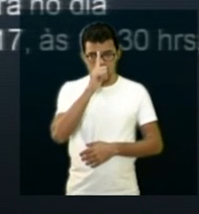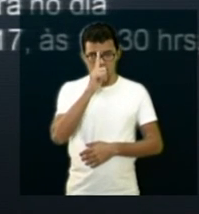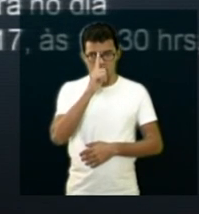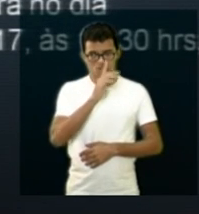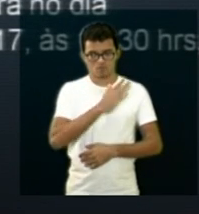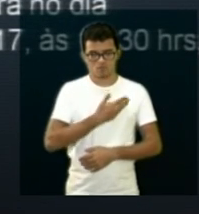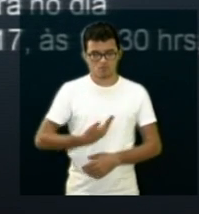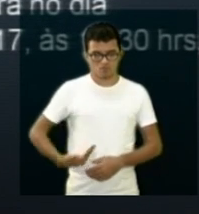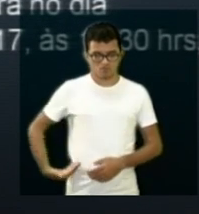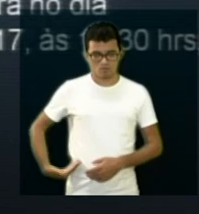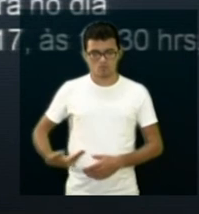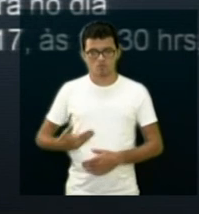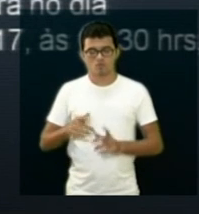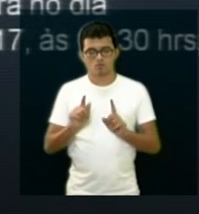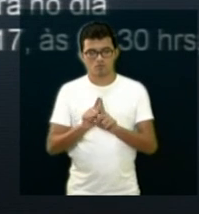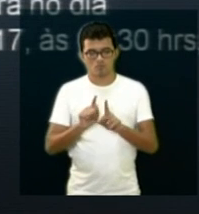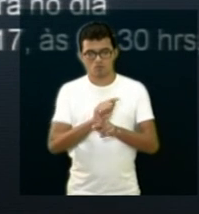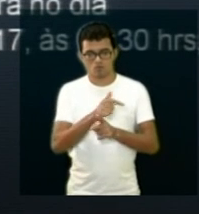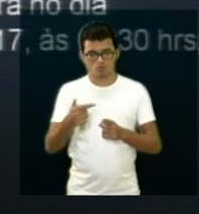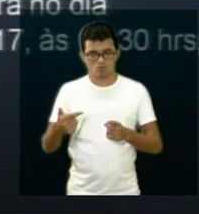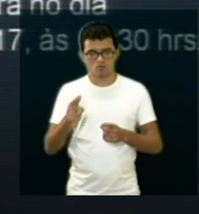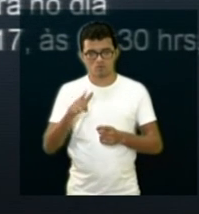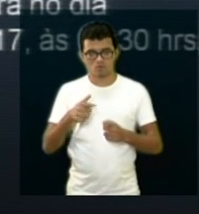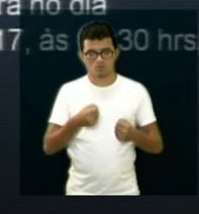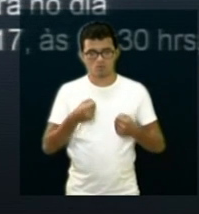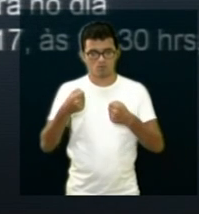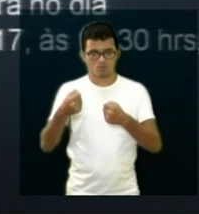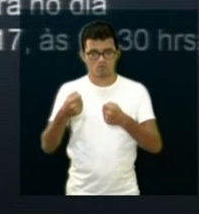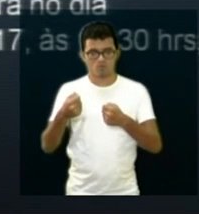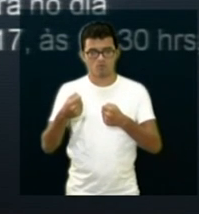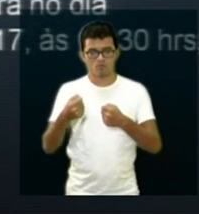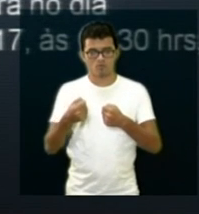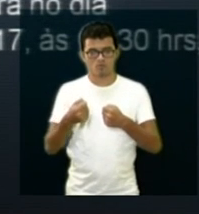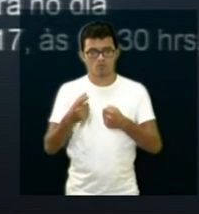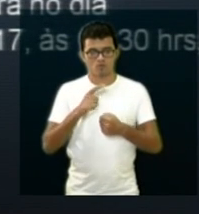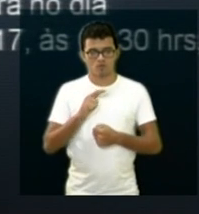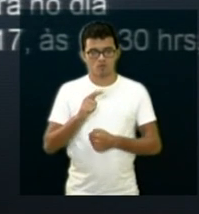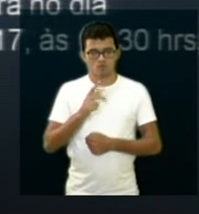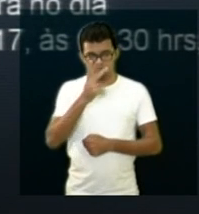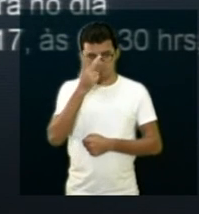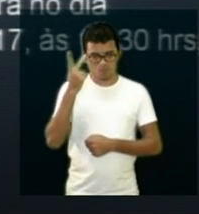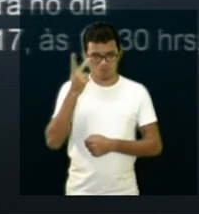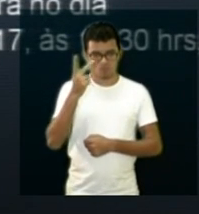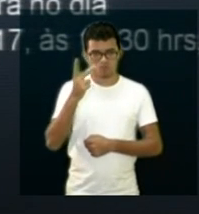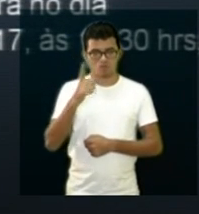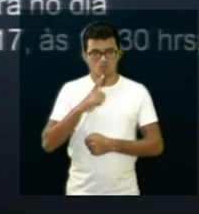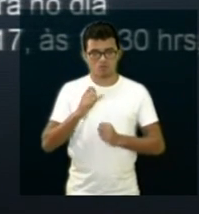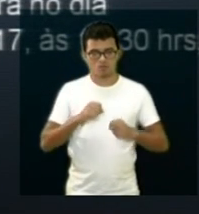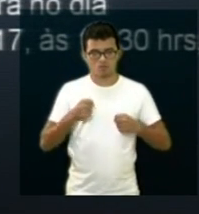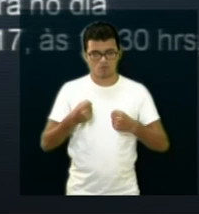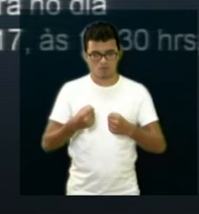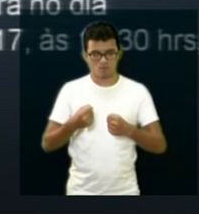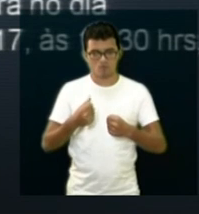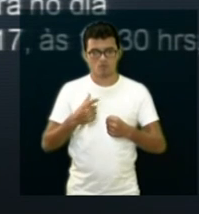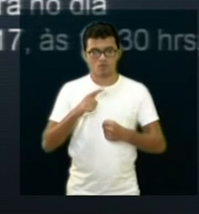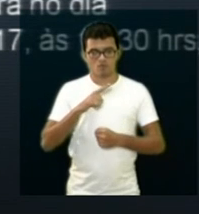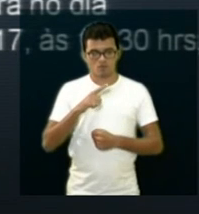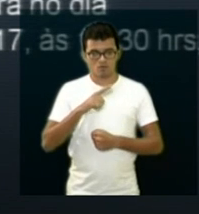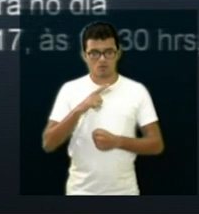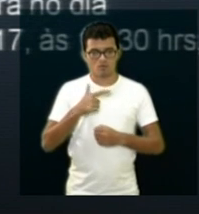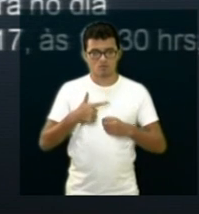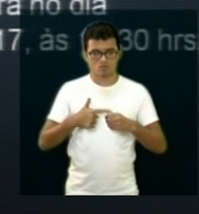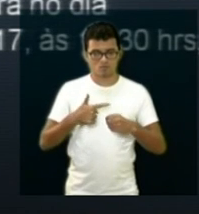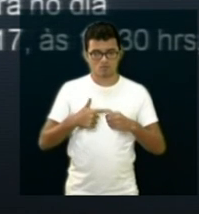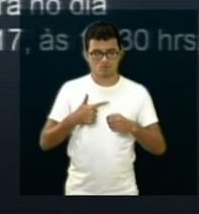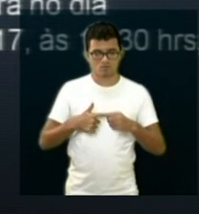autoridades. Então é mais uma força, mais uma pessoa de gabarito para defender os interesses da nossa cidade,